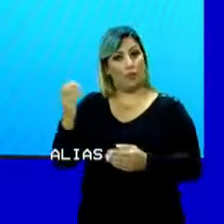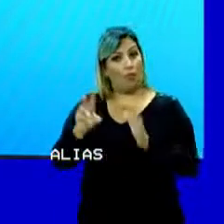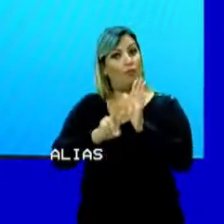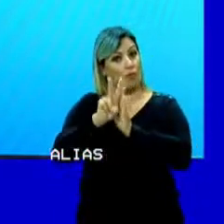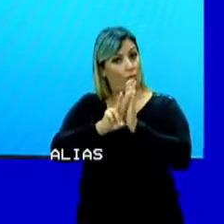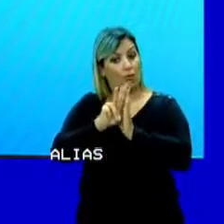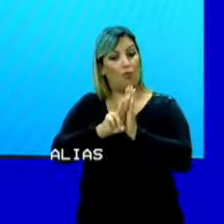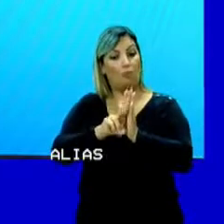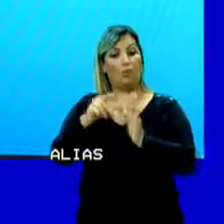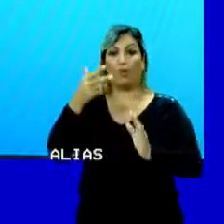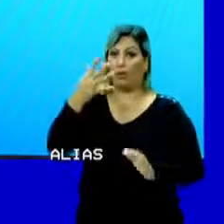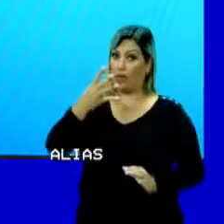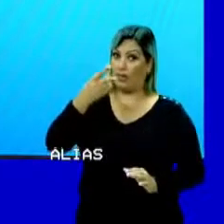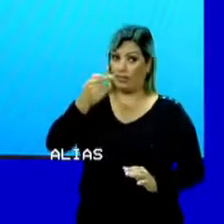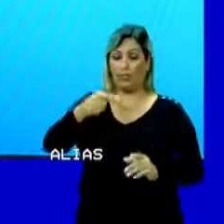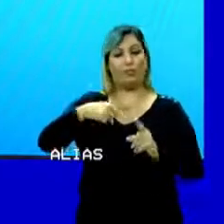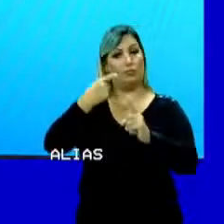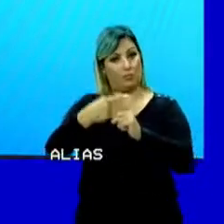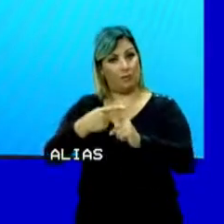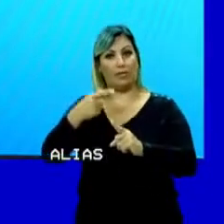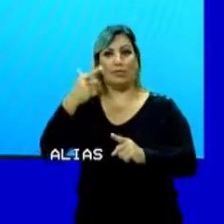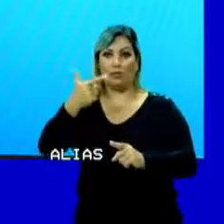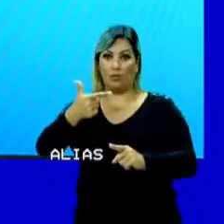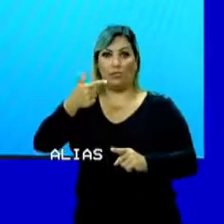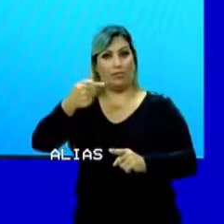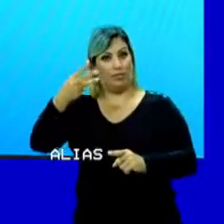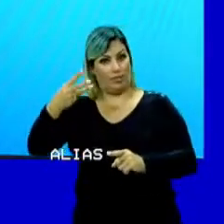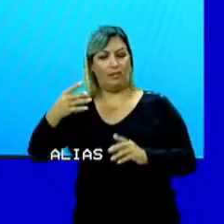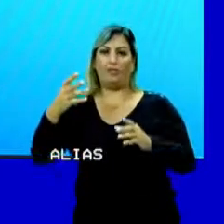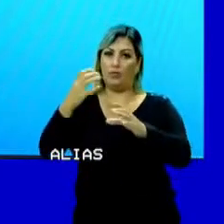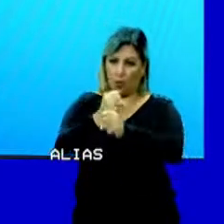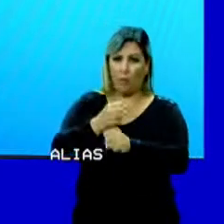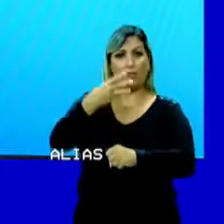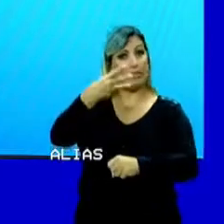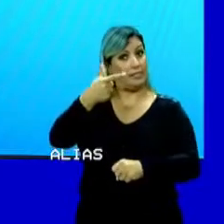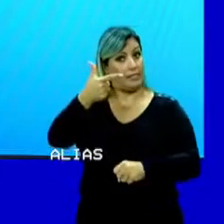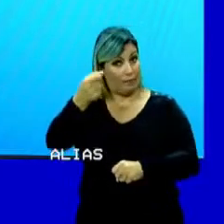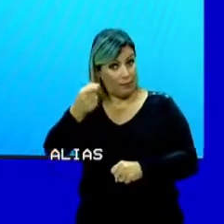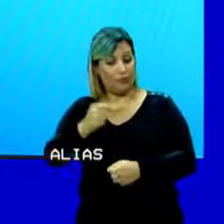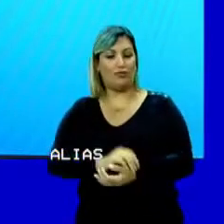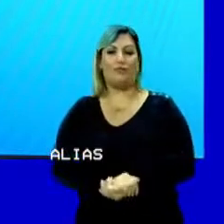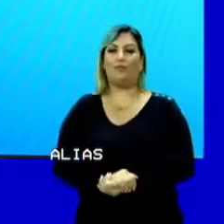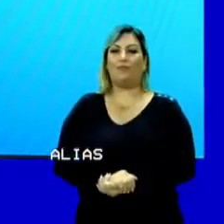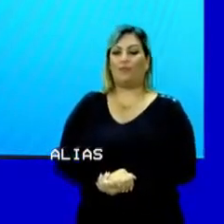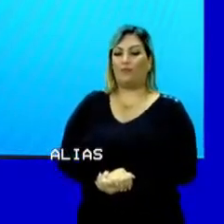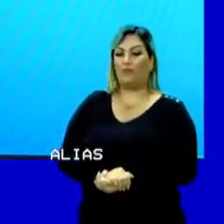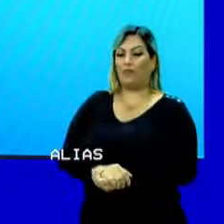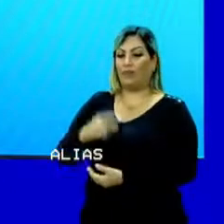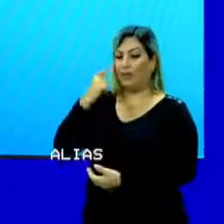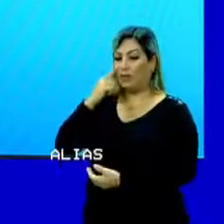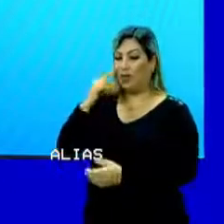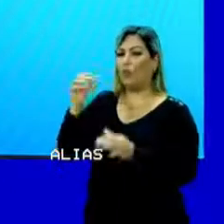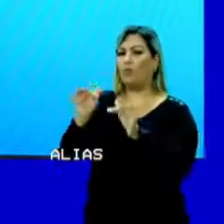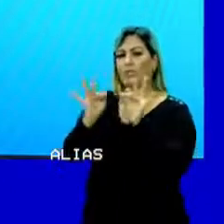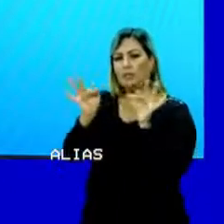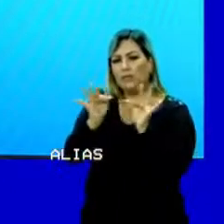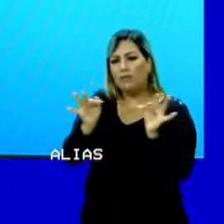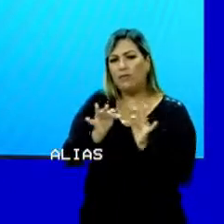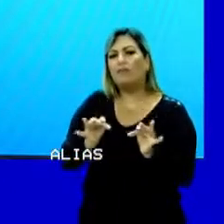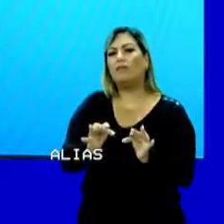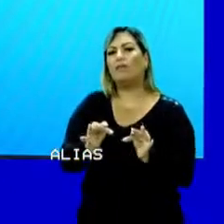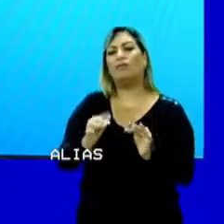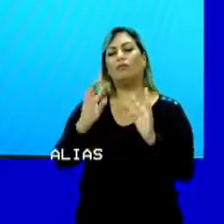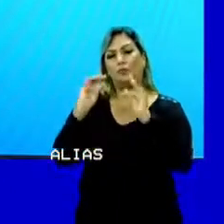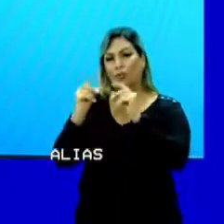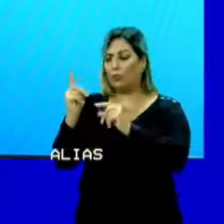volume, pergunta, 47 mais 273, que é 320. Tá? Ganhando tempo com vocês, fui simplificando aqui as